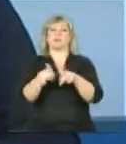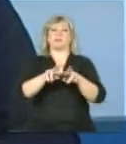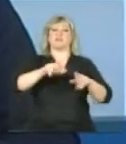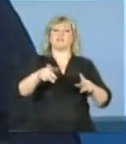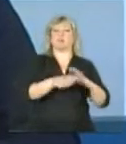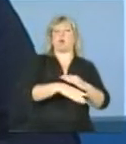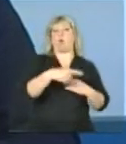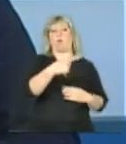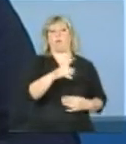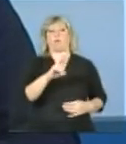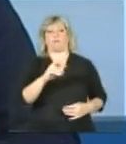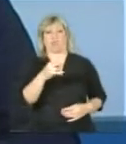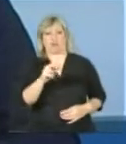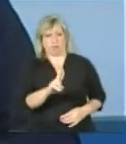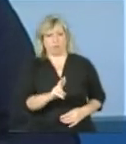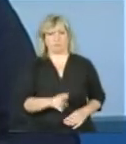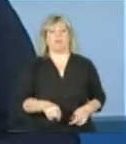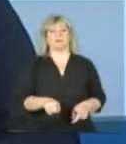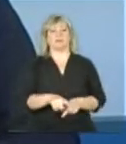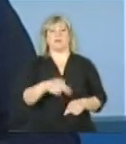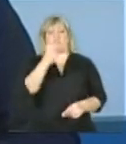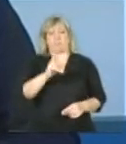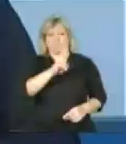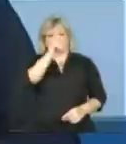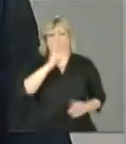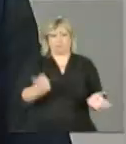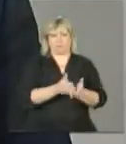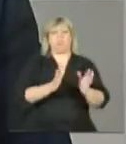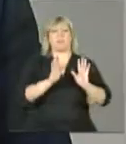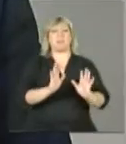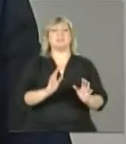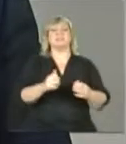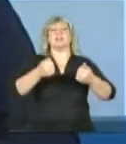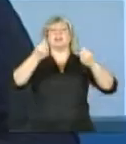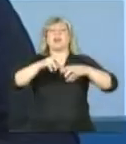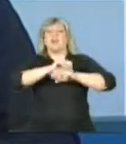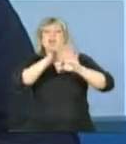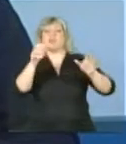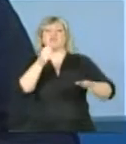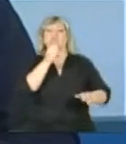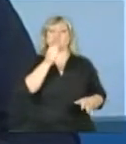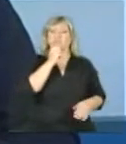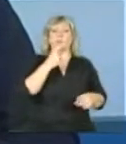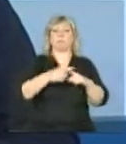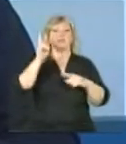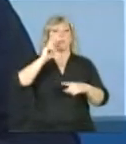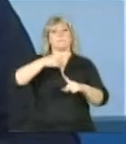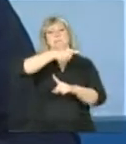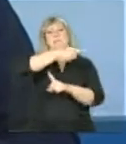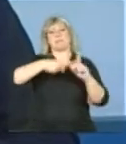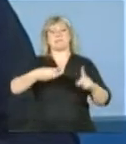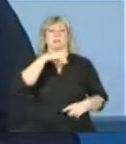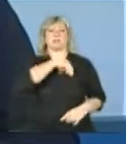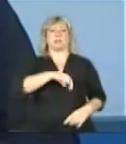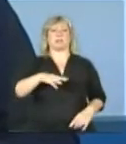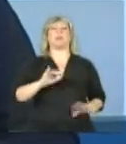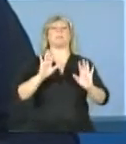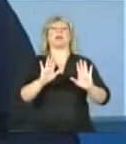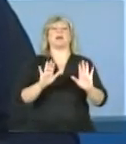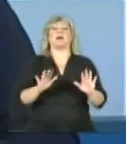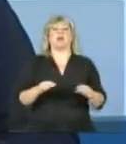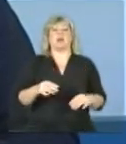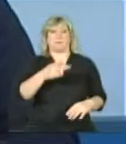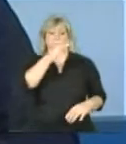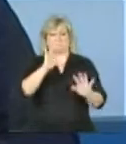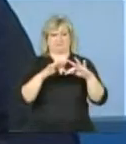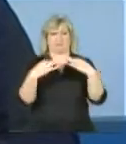falaram de meio salário mínimo e não ficou muito claro. Afinal, em que situação uma família com renda de